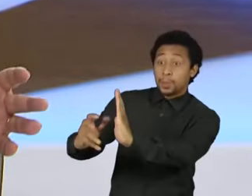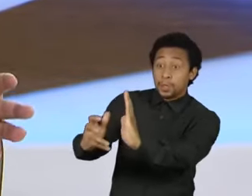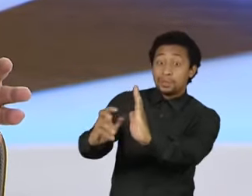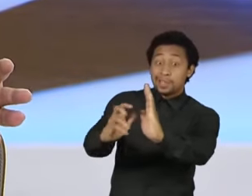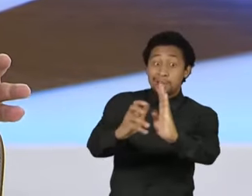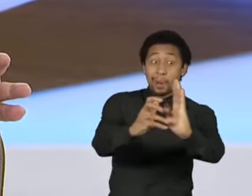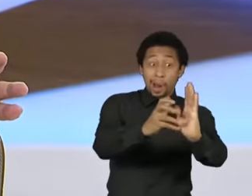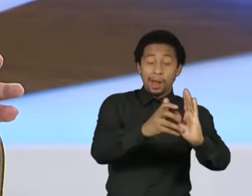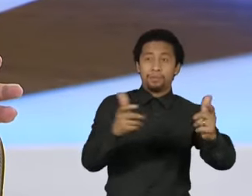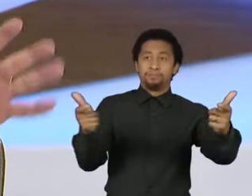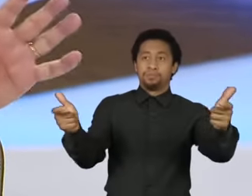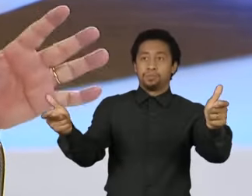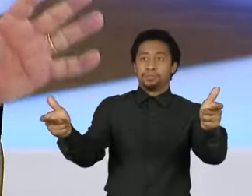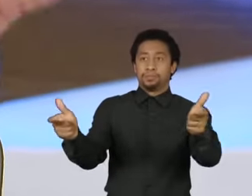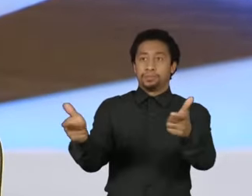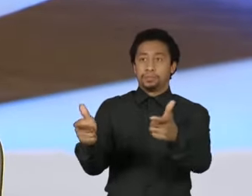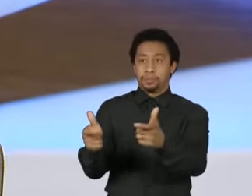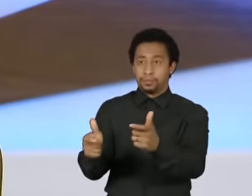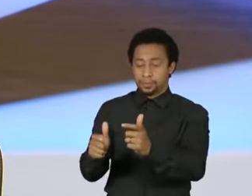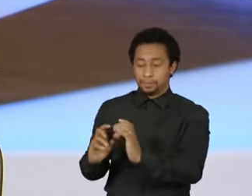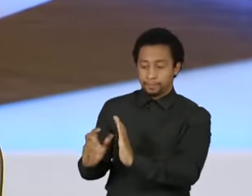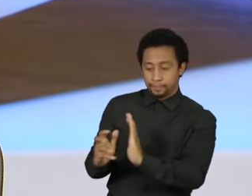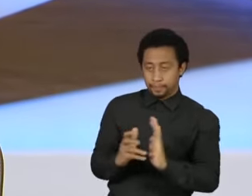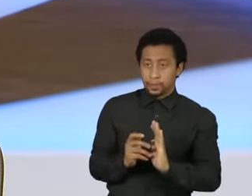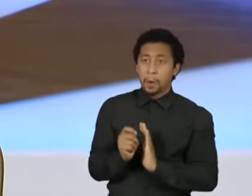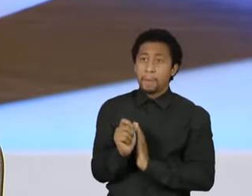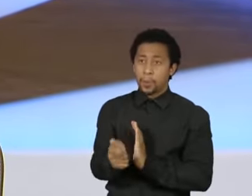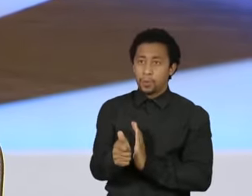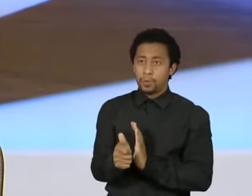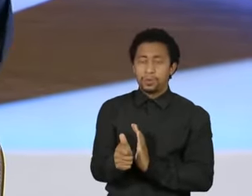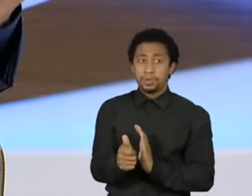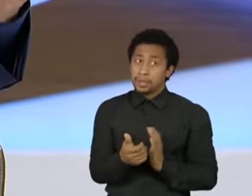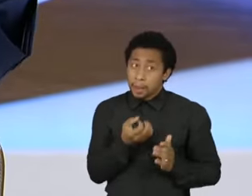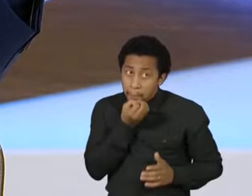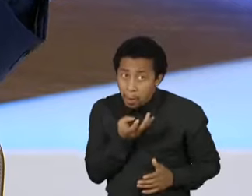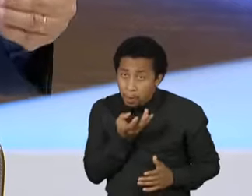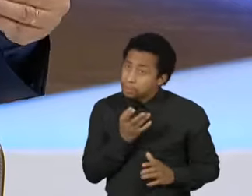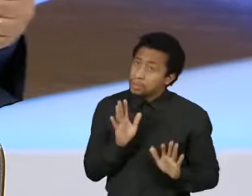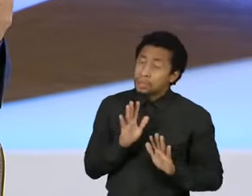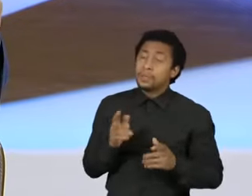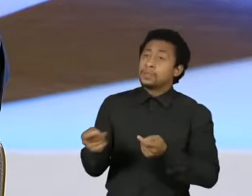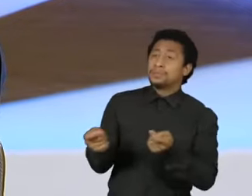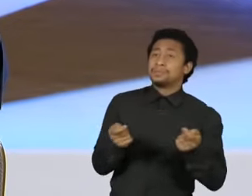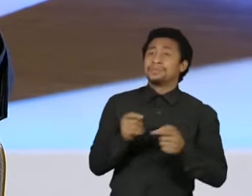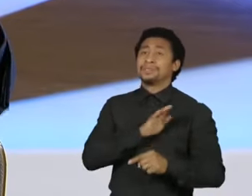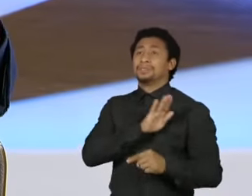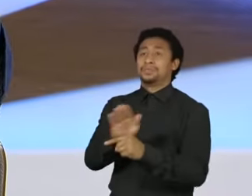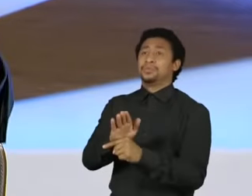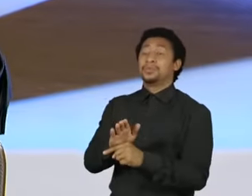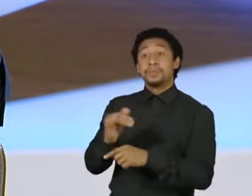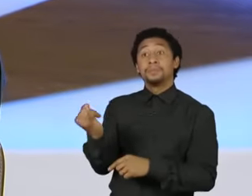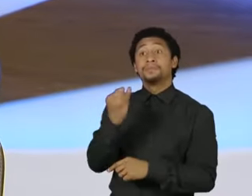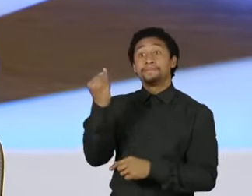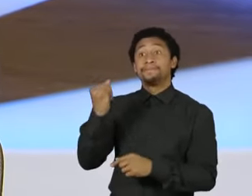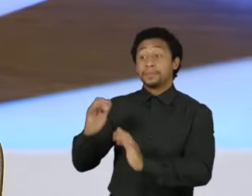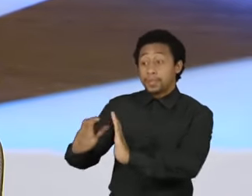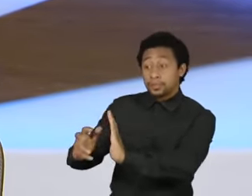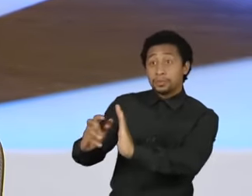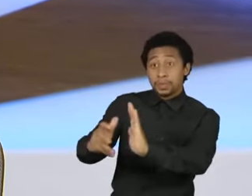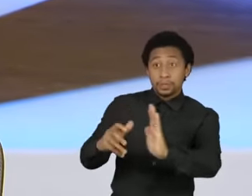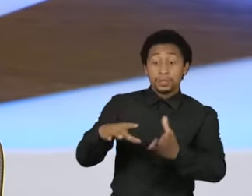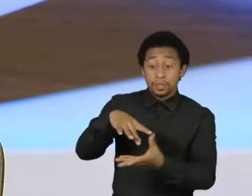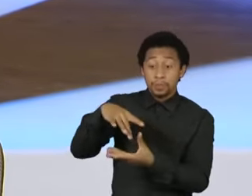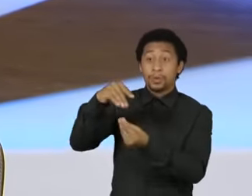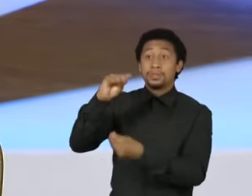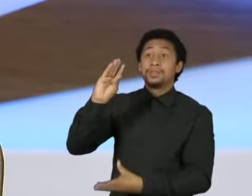Isso basta ter um número menor de partidos? Não. Ajuda na governabilidade. Mas seria importante que os partidos tivessem democracia interna, sabe?